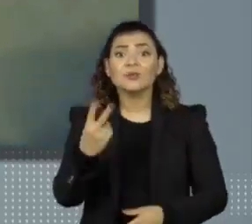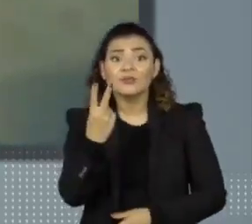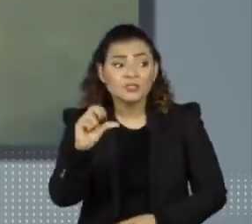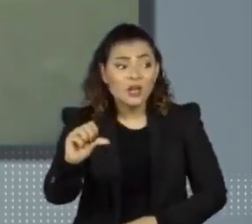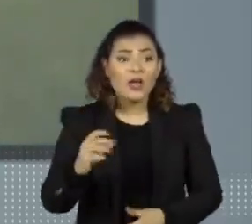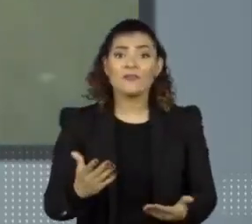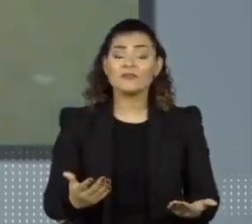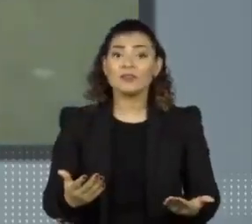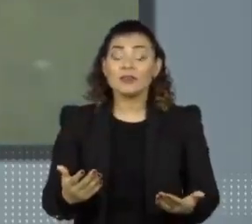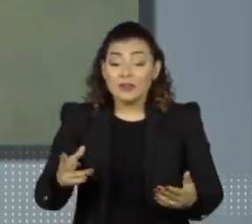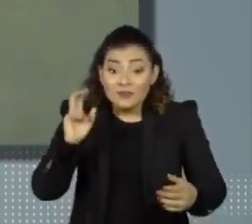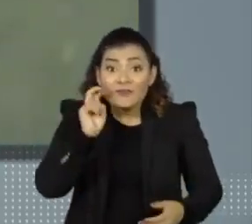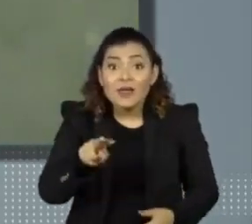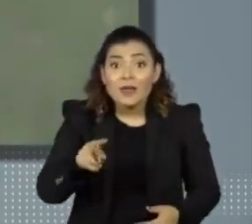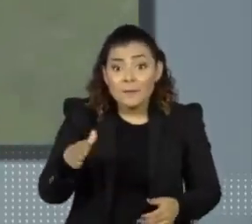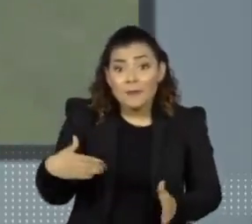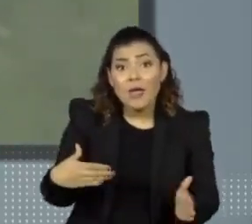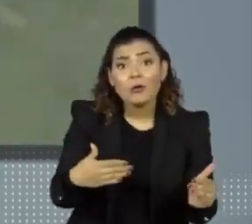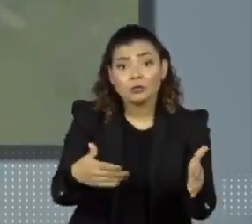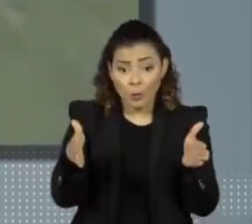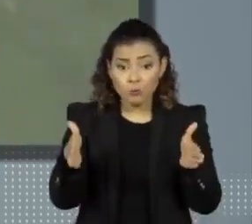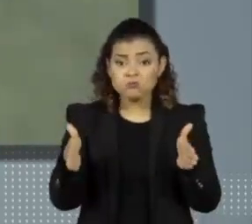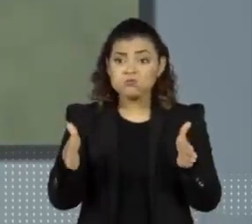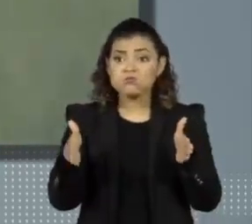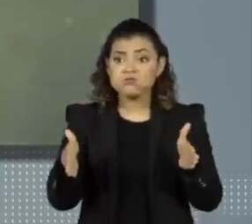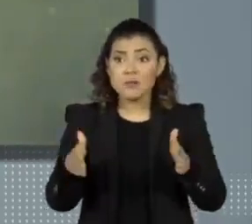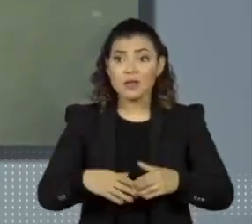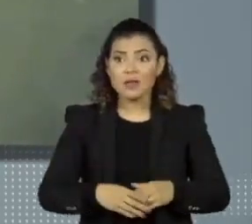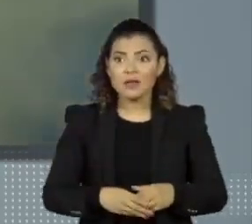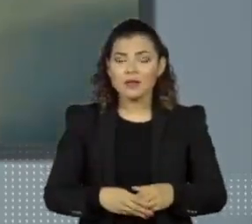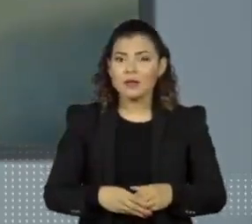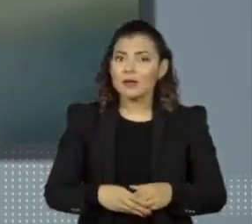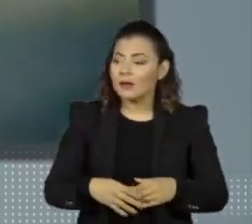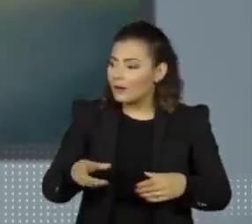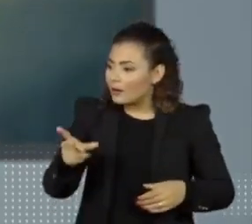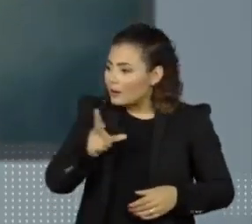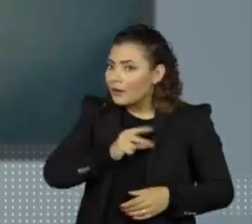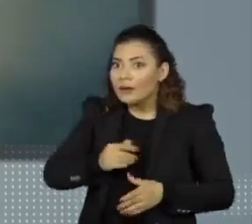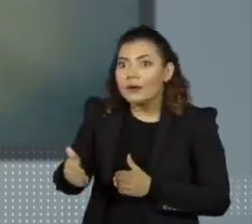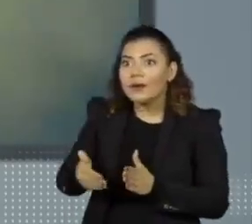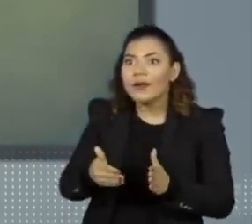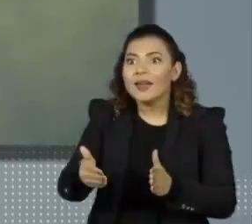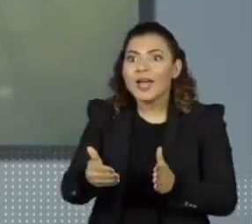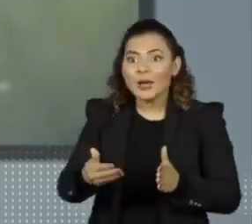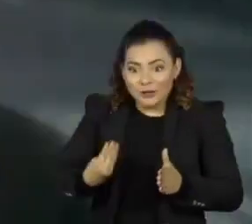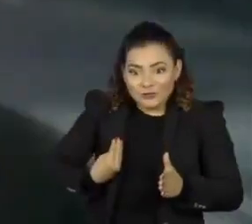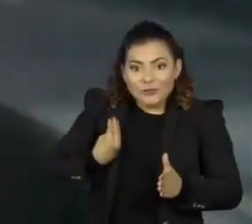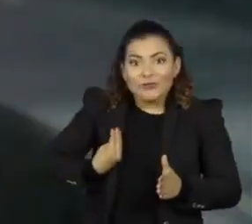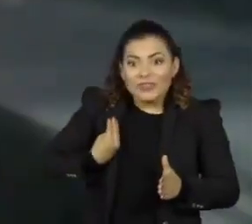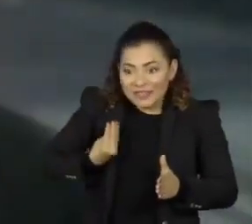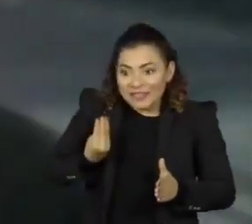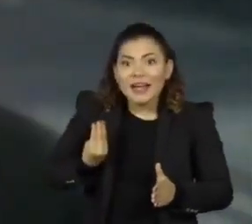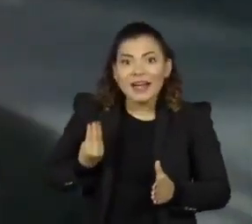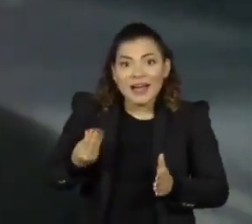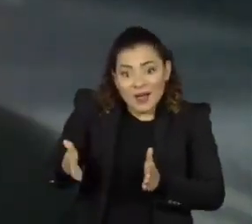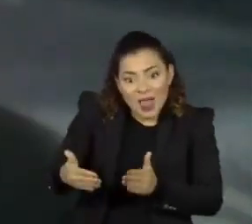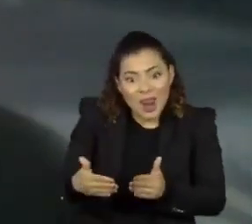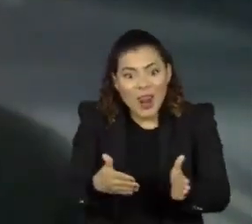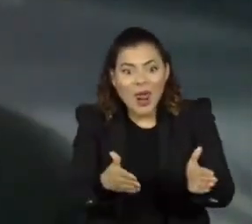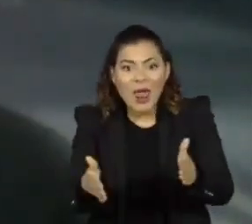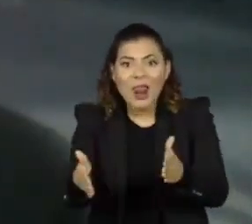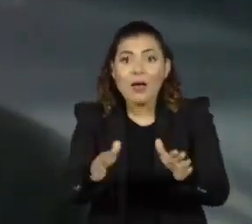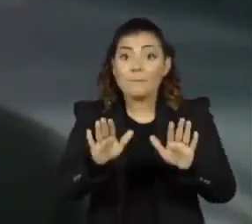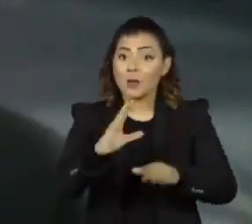Olha o tamanho só dos peixes. A imagem faz pensar que o rio está voltando à vida, mas de acordo com o